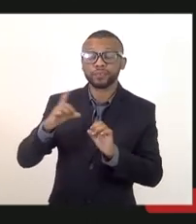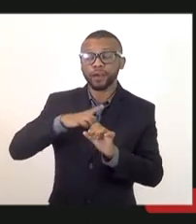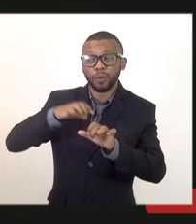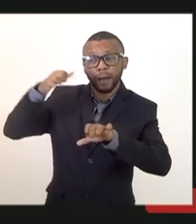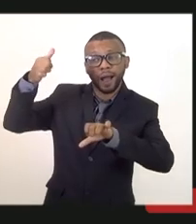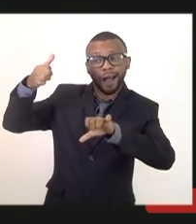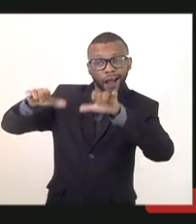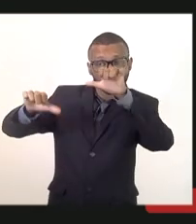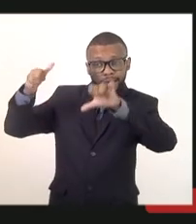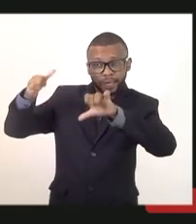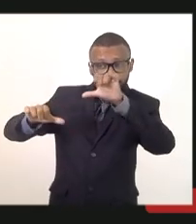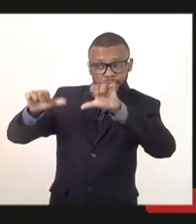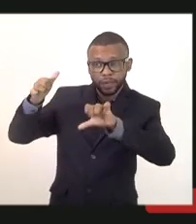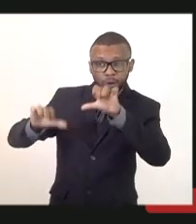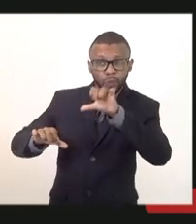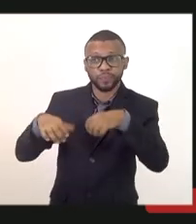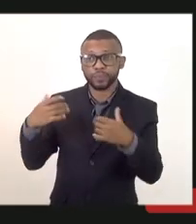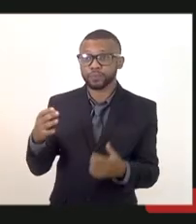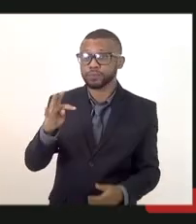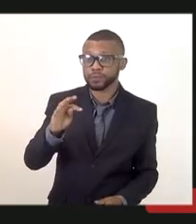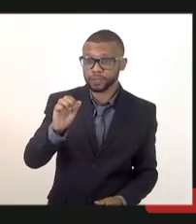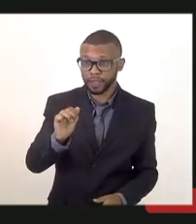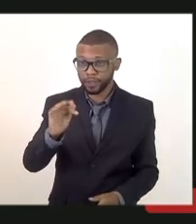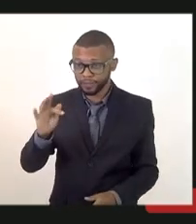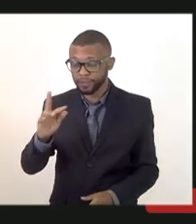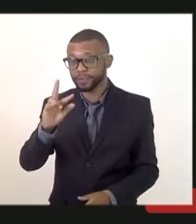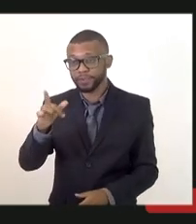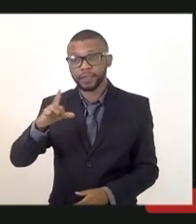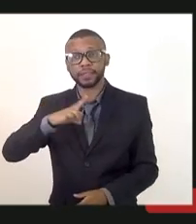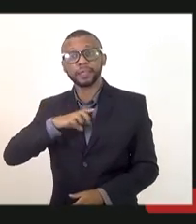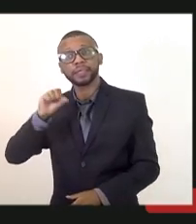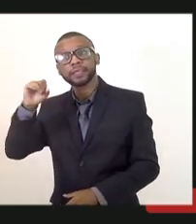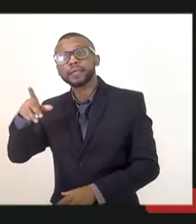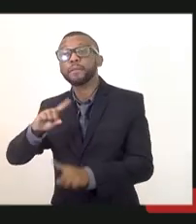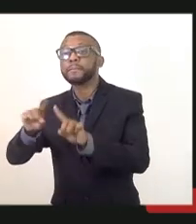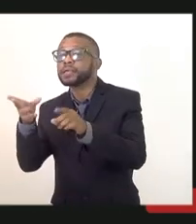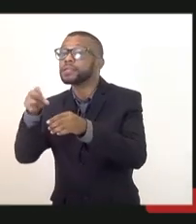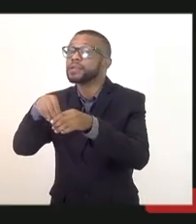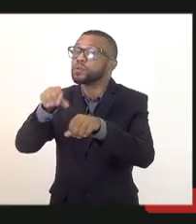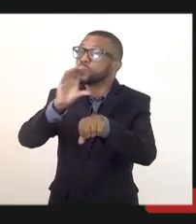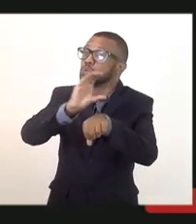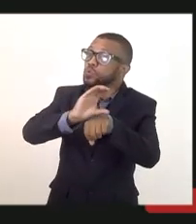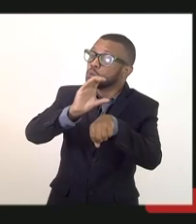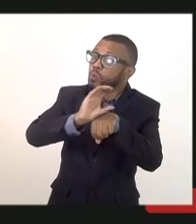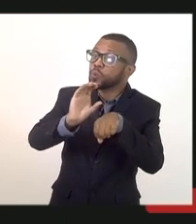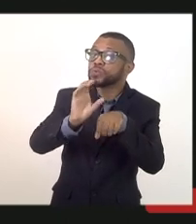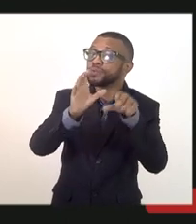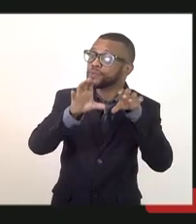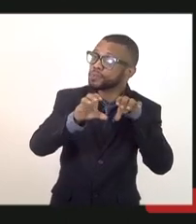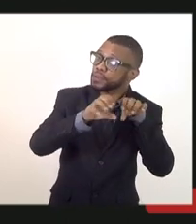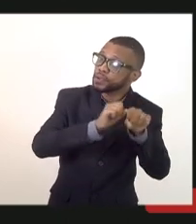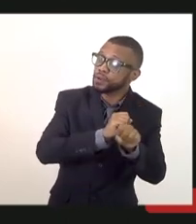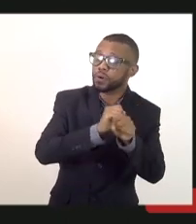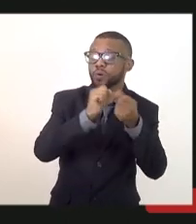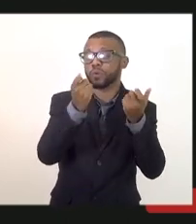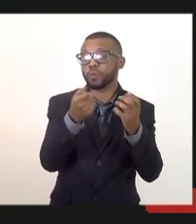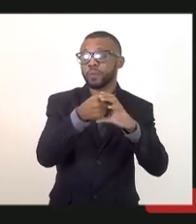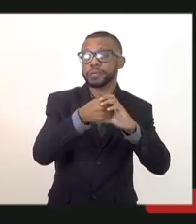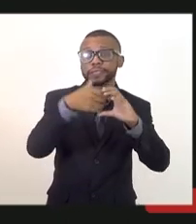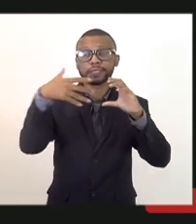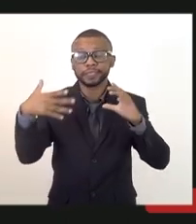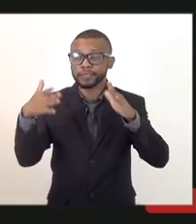e o TAF vai ser realizado sim mas dentro do curso de formação com as suas particularidades de idade como eu falei